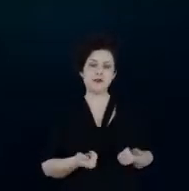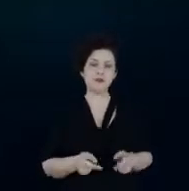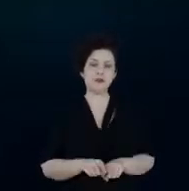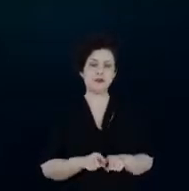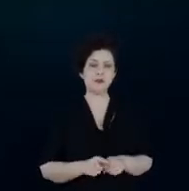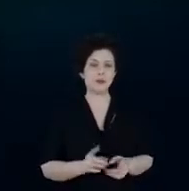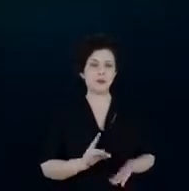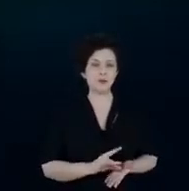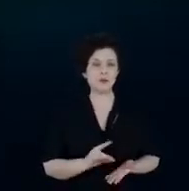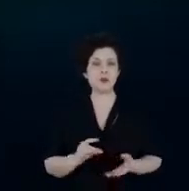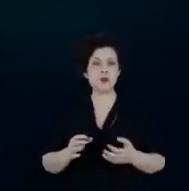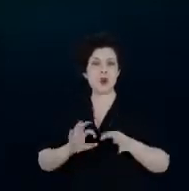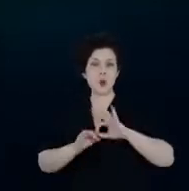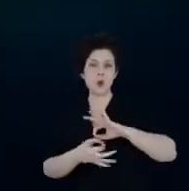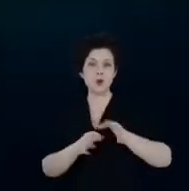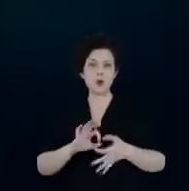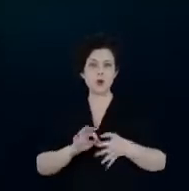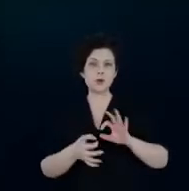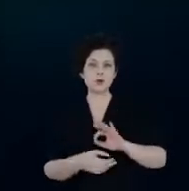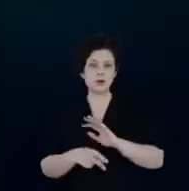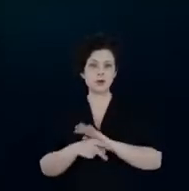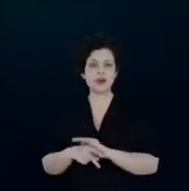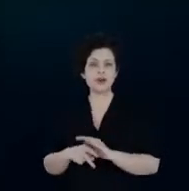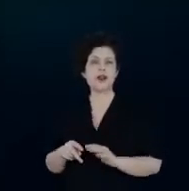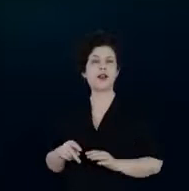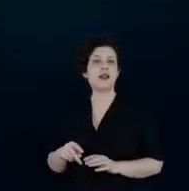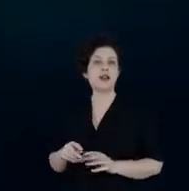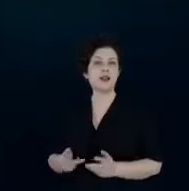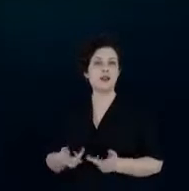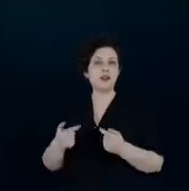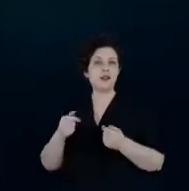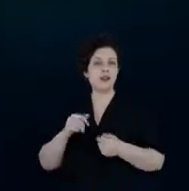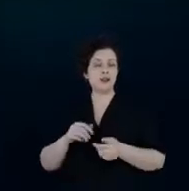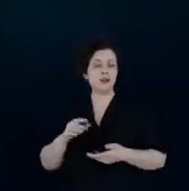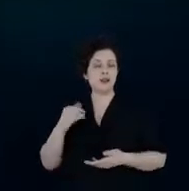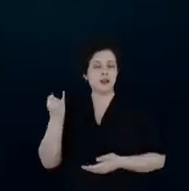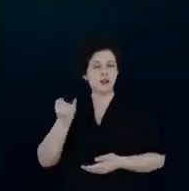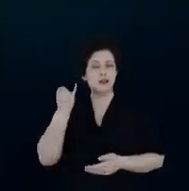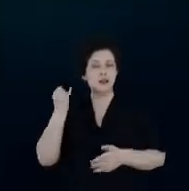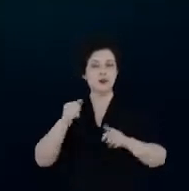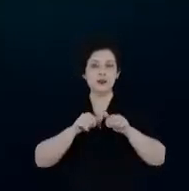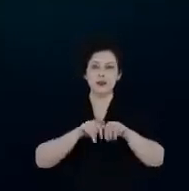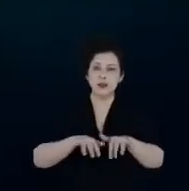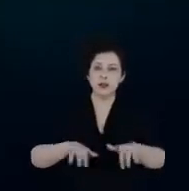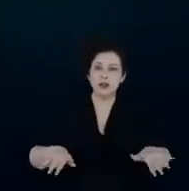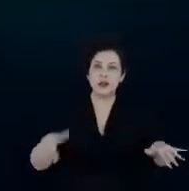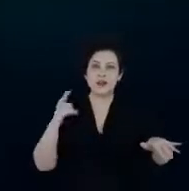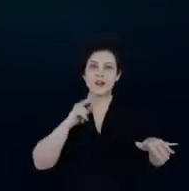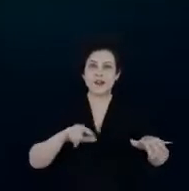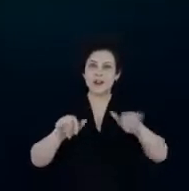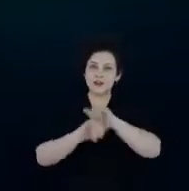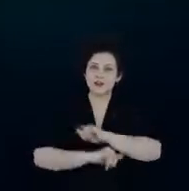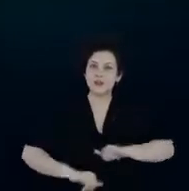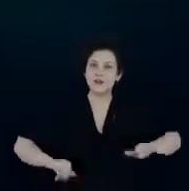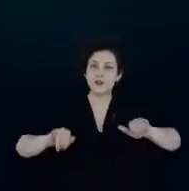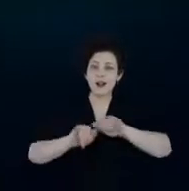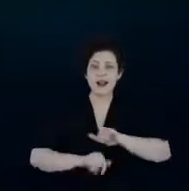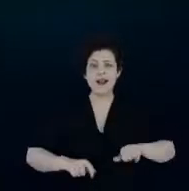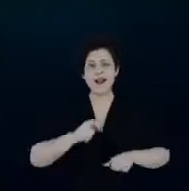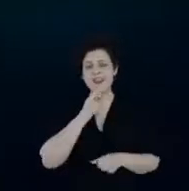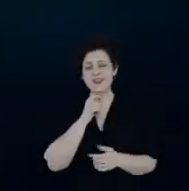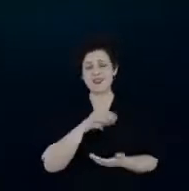as Olimpíadas da ANEL para eficiência energética foram bastante relevantes para a gente difundir um pouco mais isso mas estamos longe disso